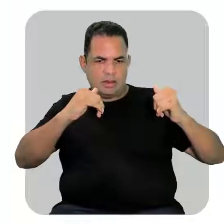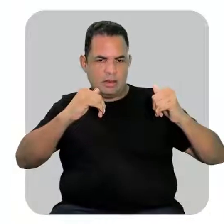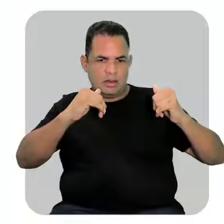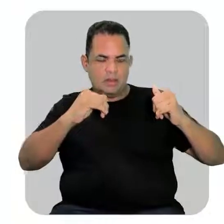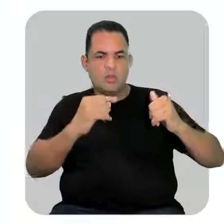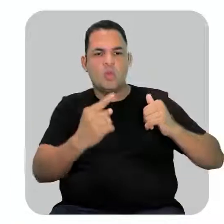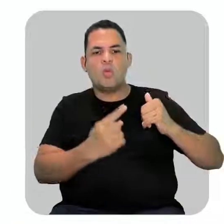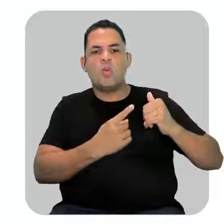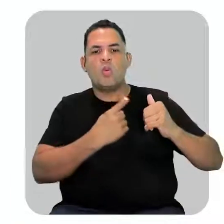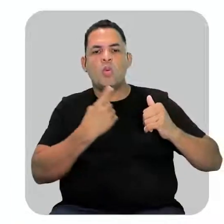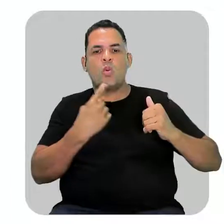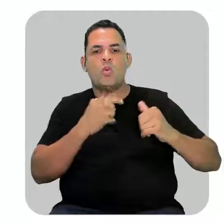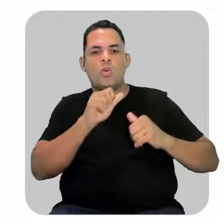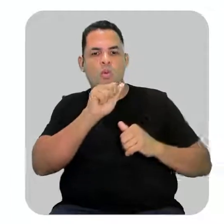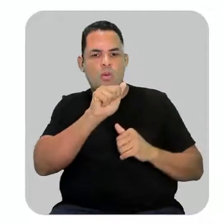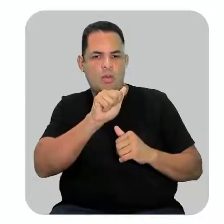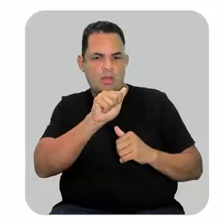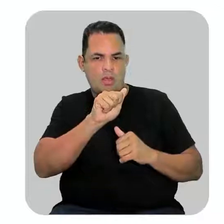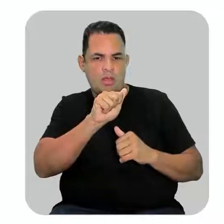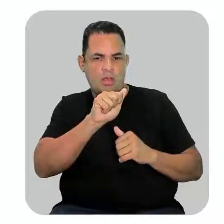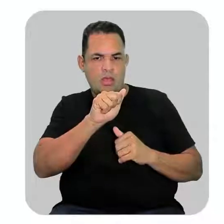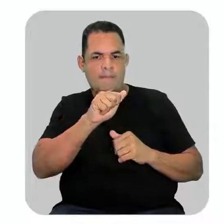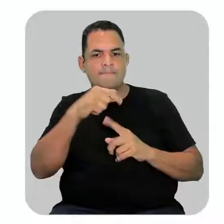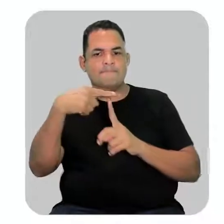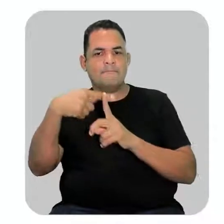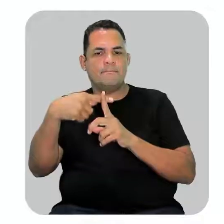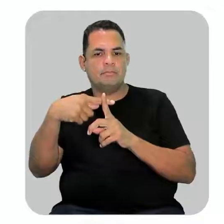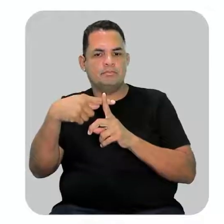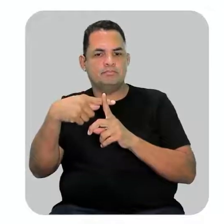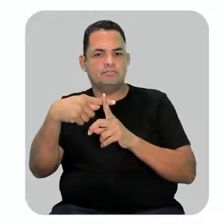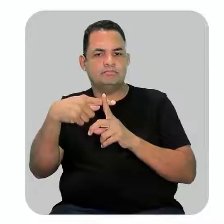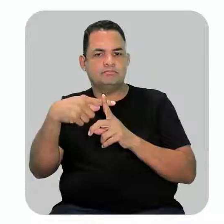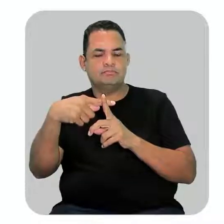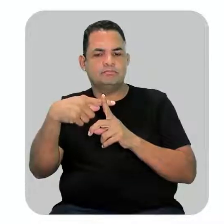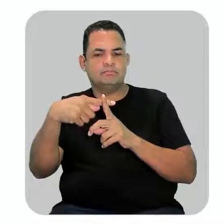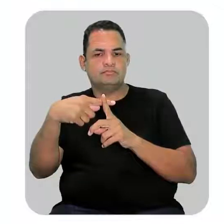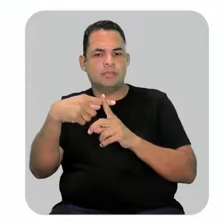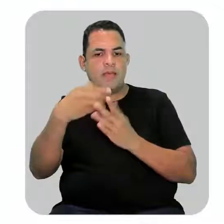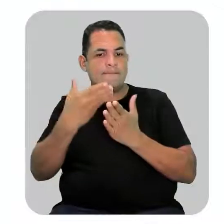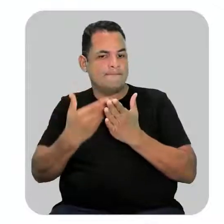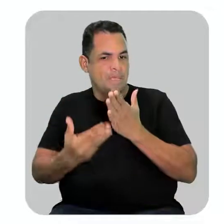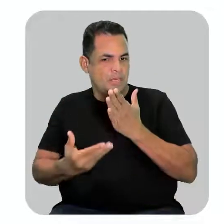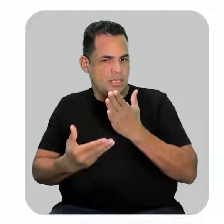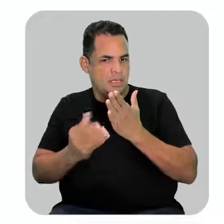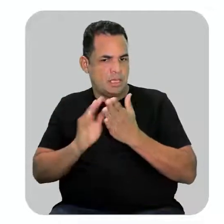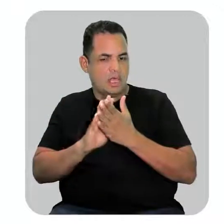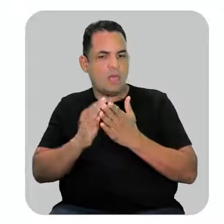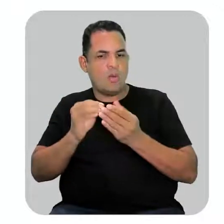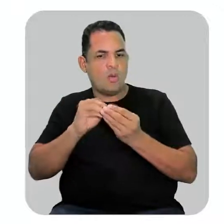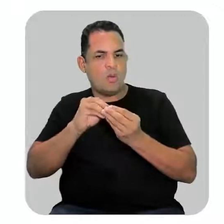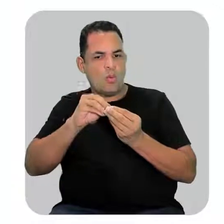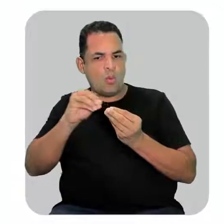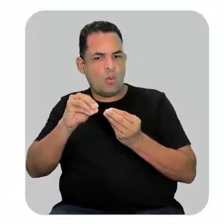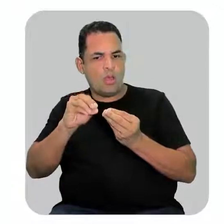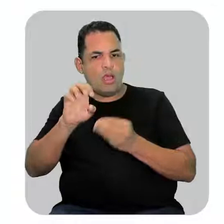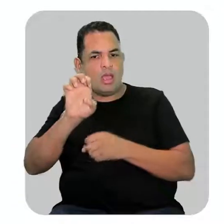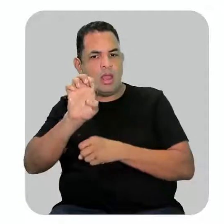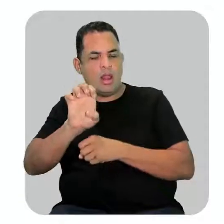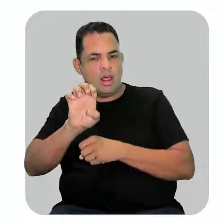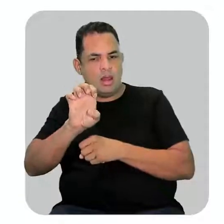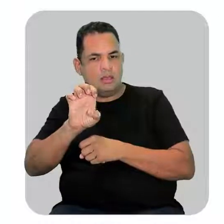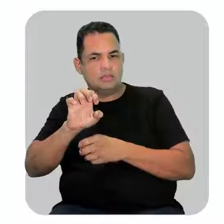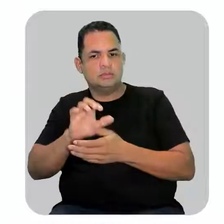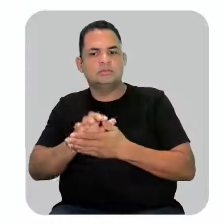nós ficamos com o A positivo, isso significa o quê? Que ele perdeu elétrons. E nós